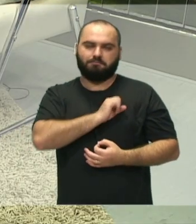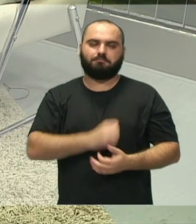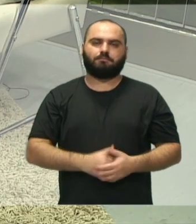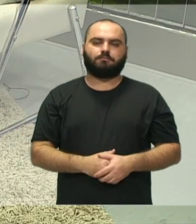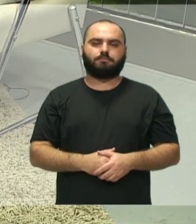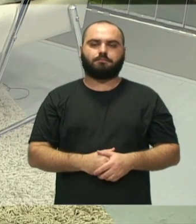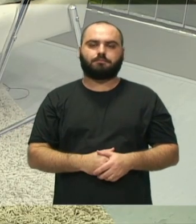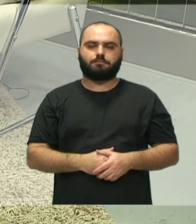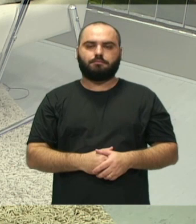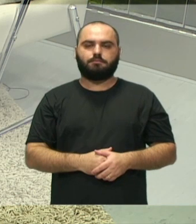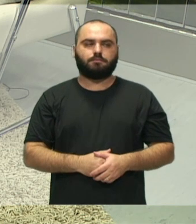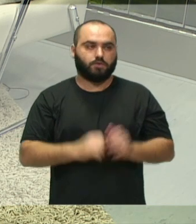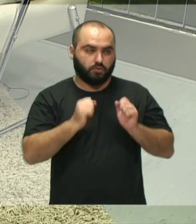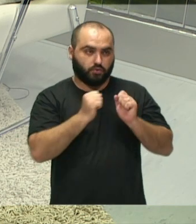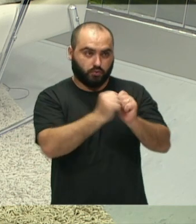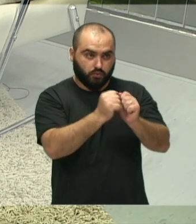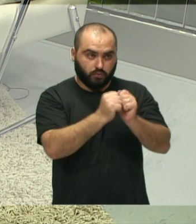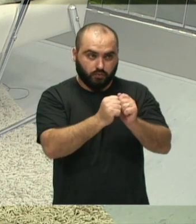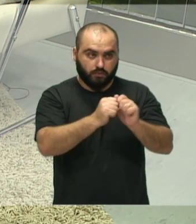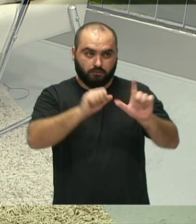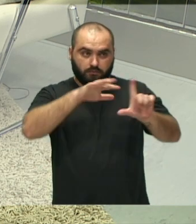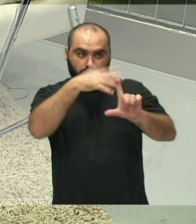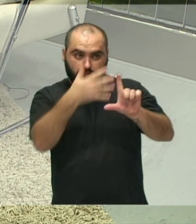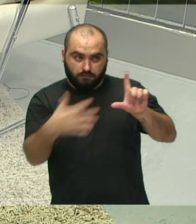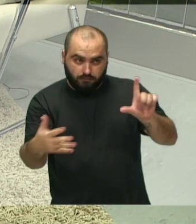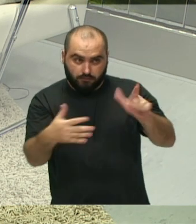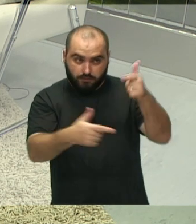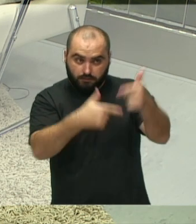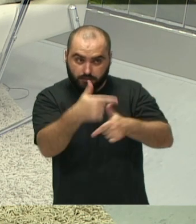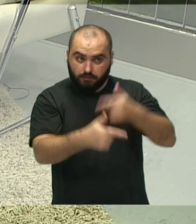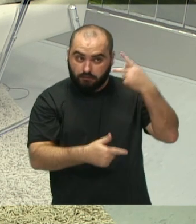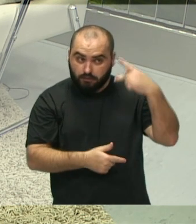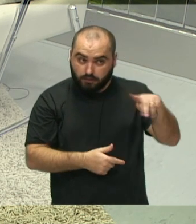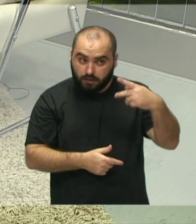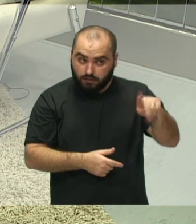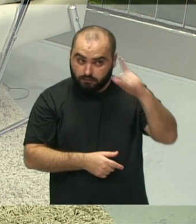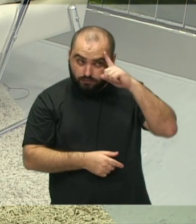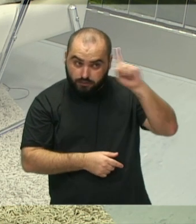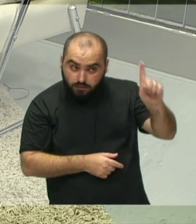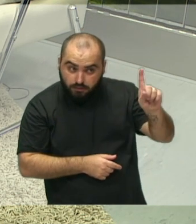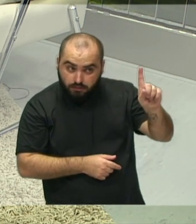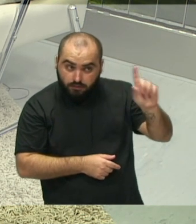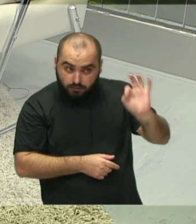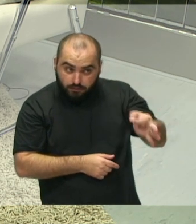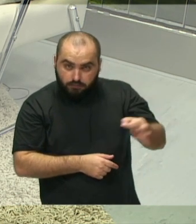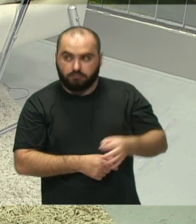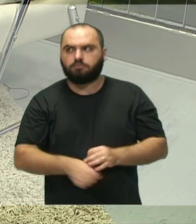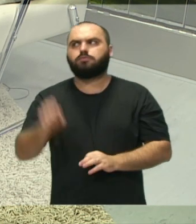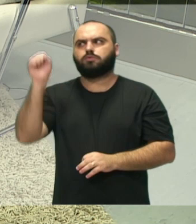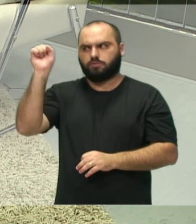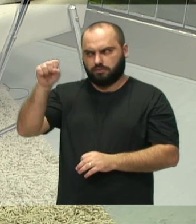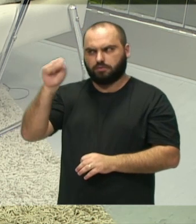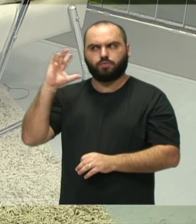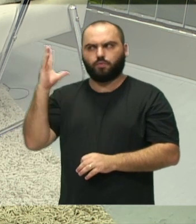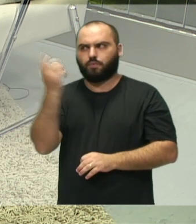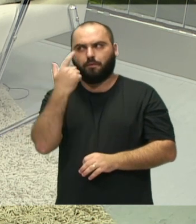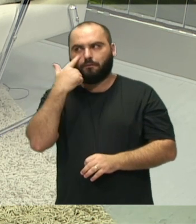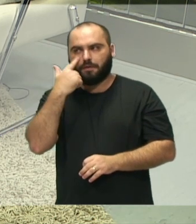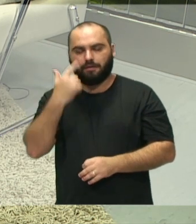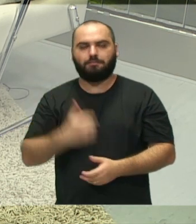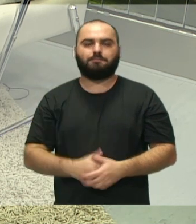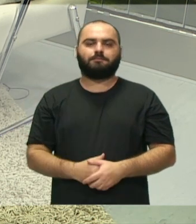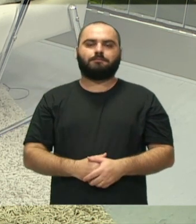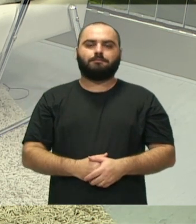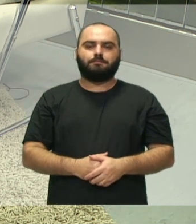feita junto com a homenagem e apresentação de alguns dos serviços dela no dia da moção? Ah, sim, com certeza. Vereadora,